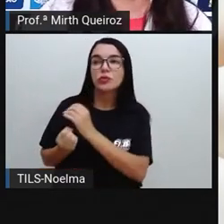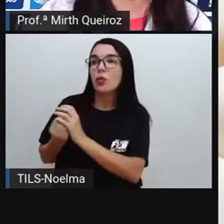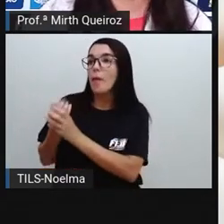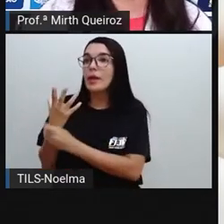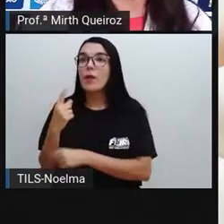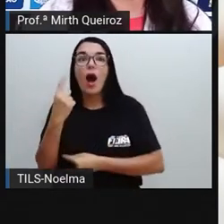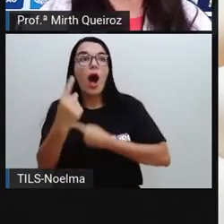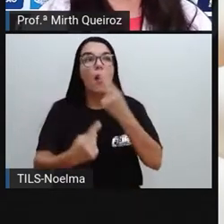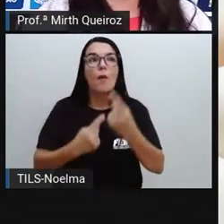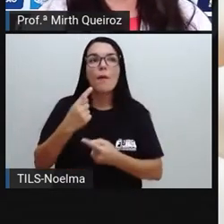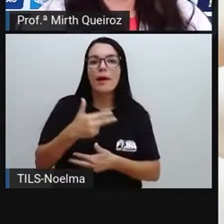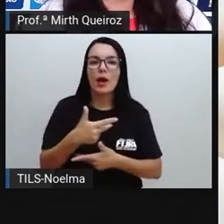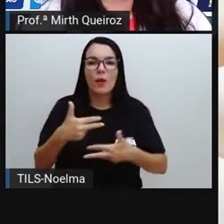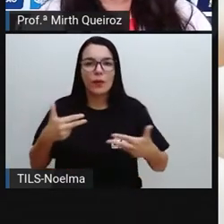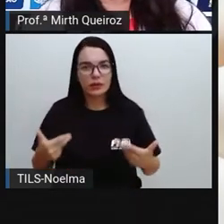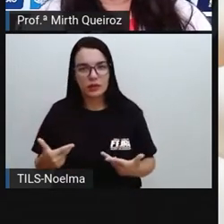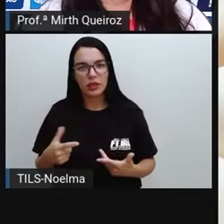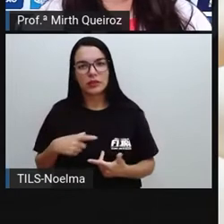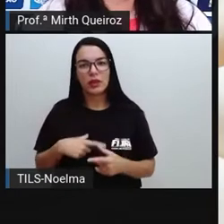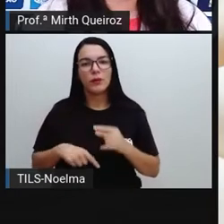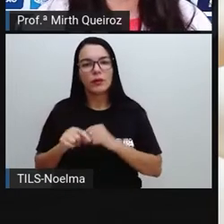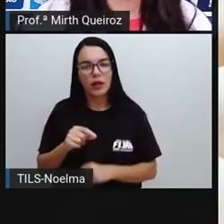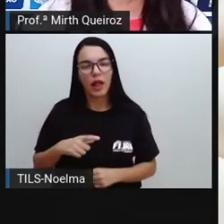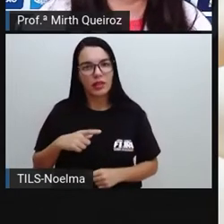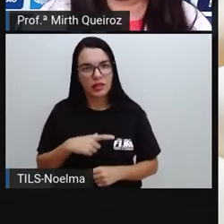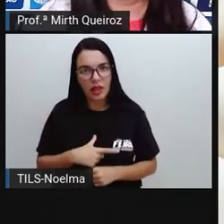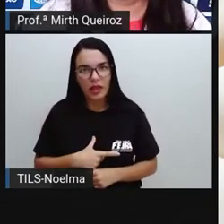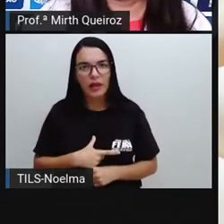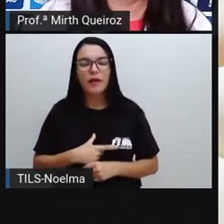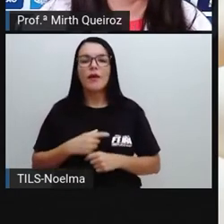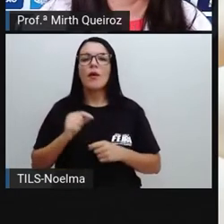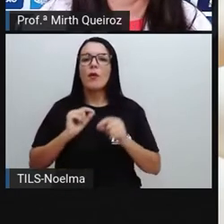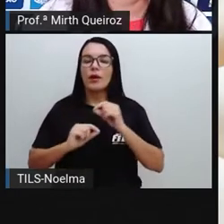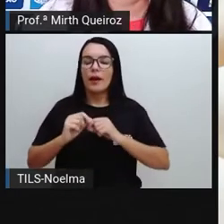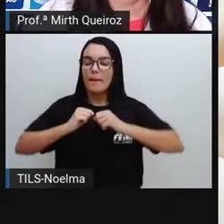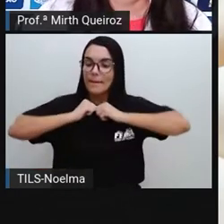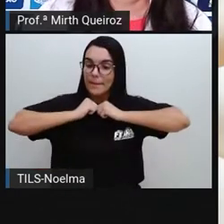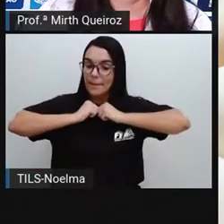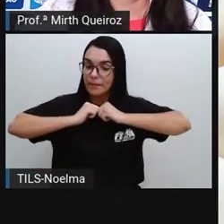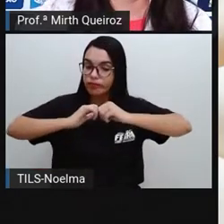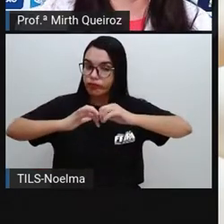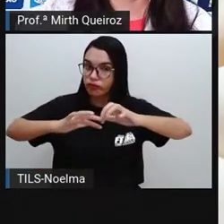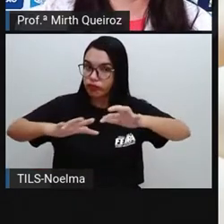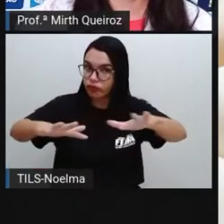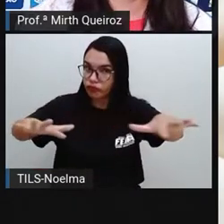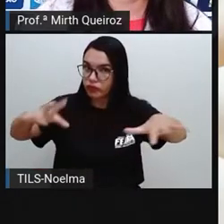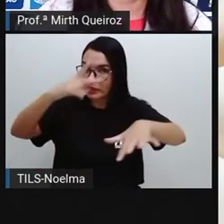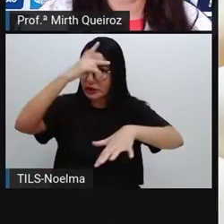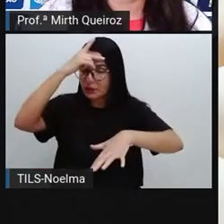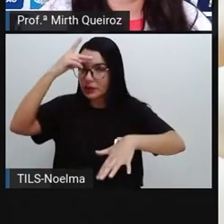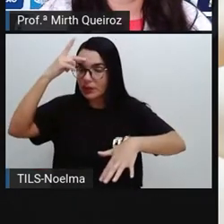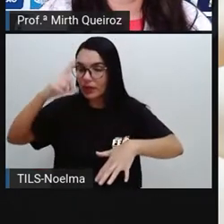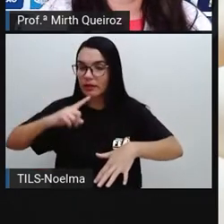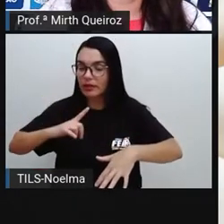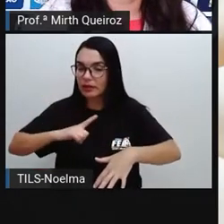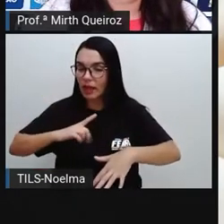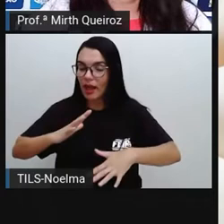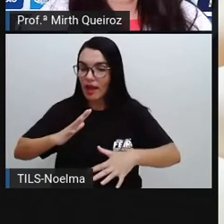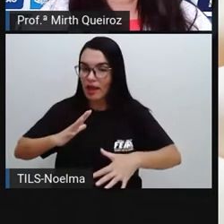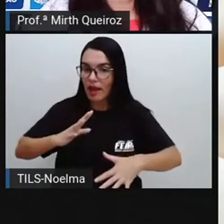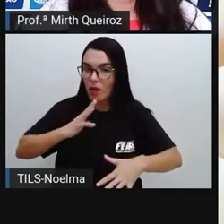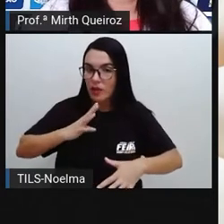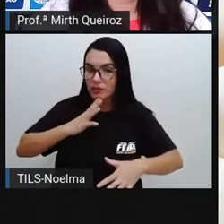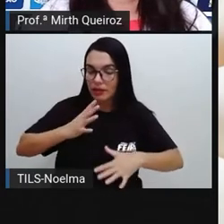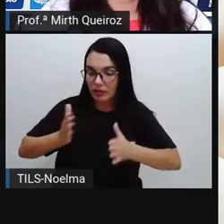Então, se a intenção é massificar, ou seja, é fazer com que todos tenham acesso a essa